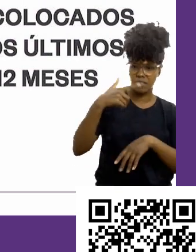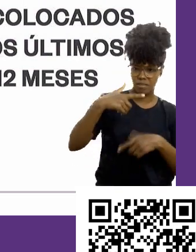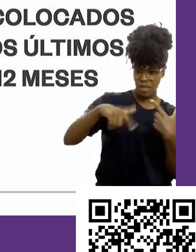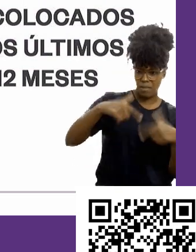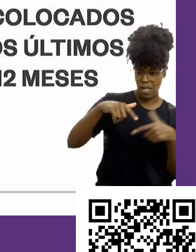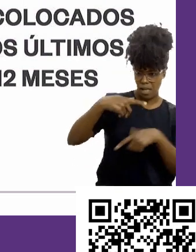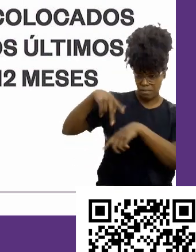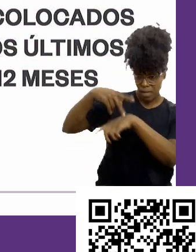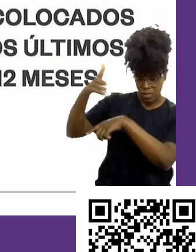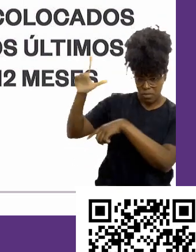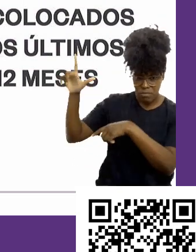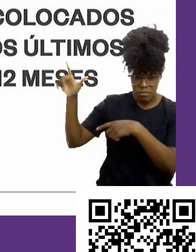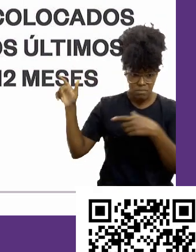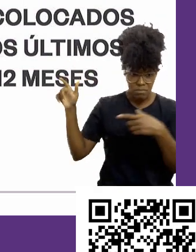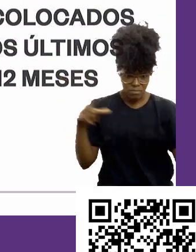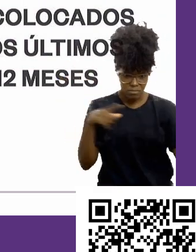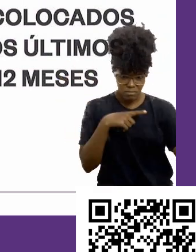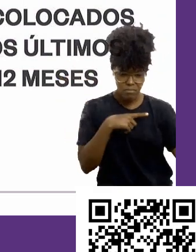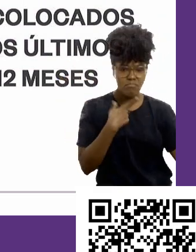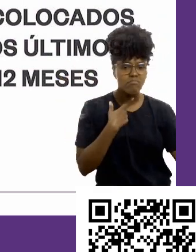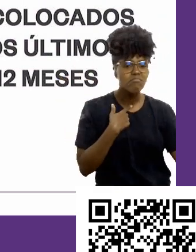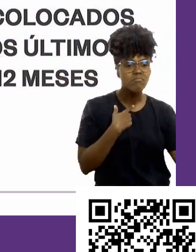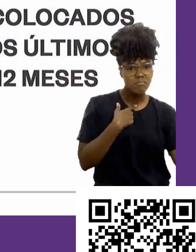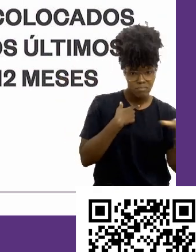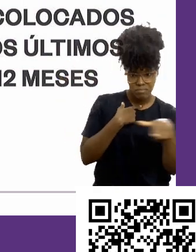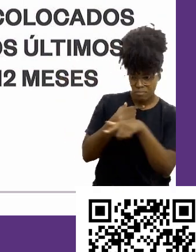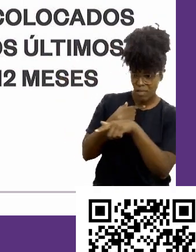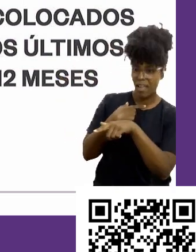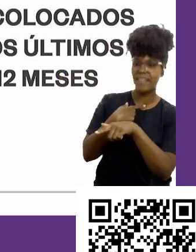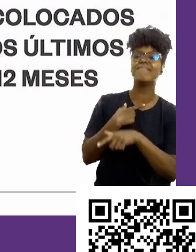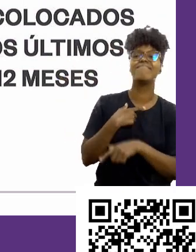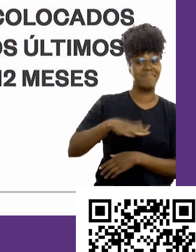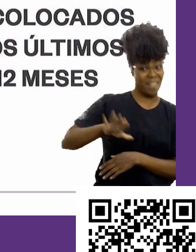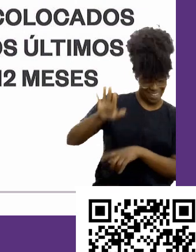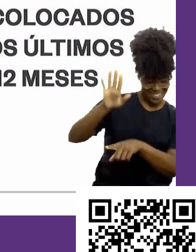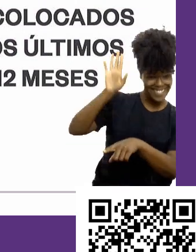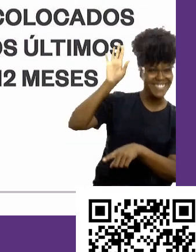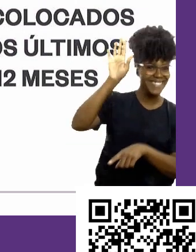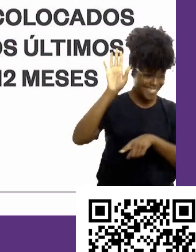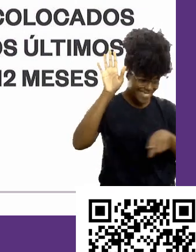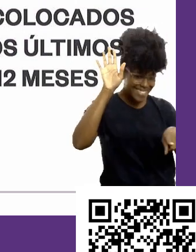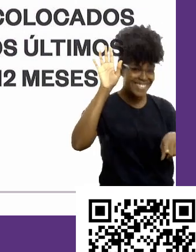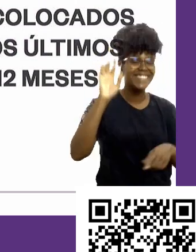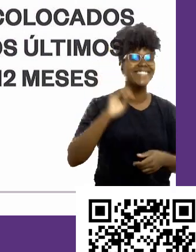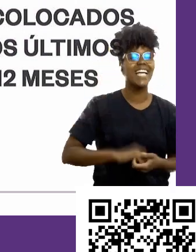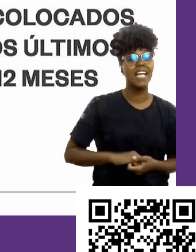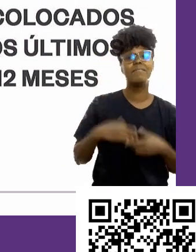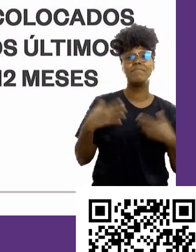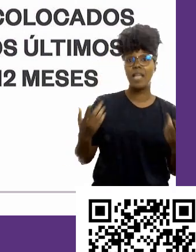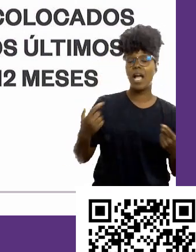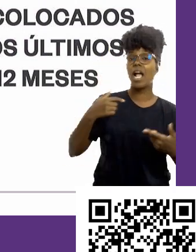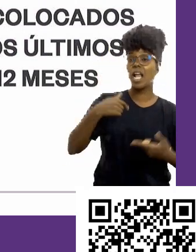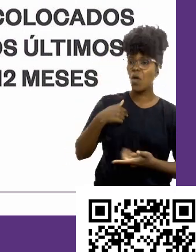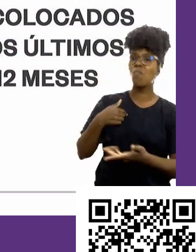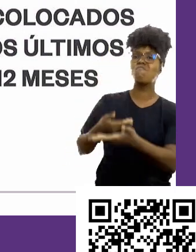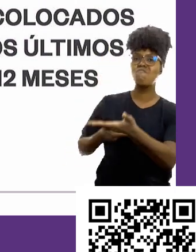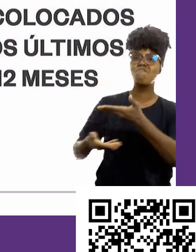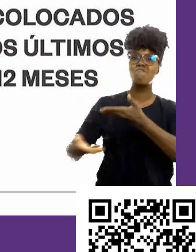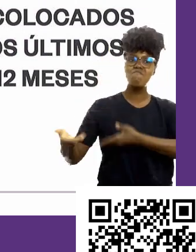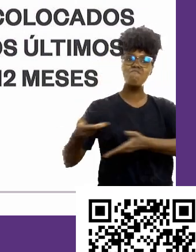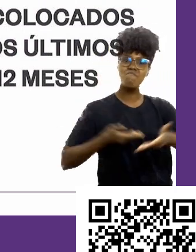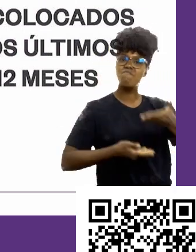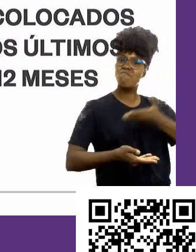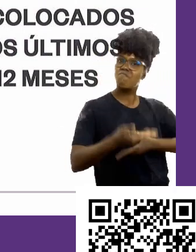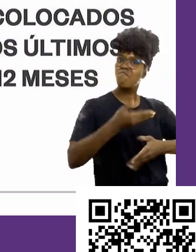Alguém aí levantou a mão. Quem tem vontade de trabalhar fora do Brasil? Beleza. Então, eu vivo esse intercâmbio de talentos todos os